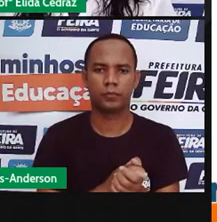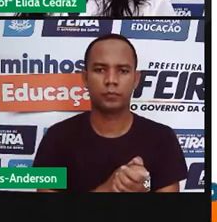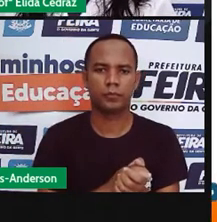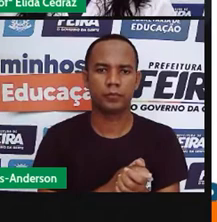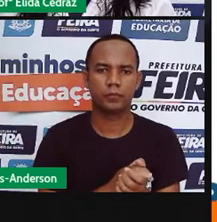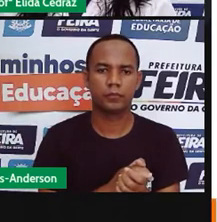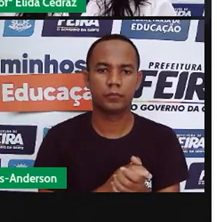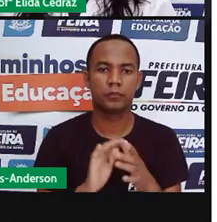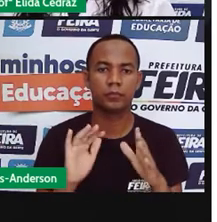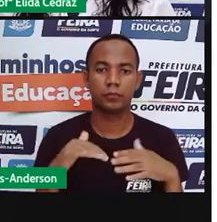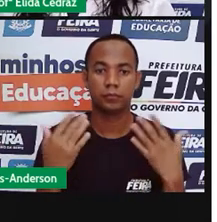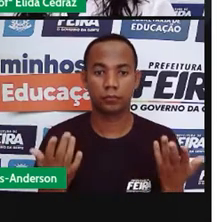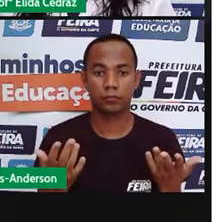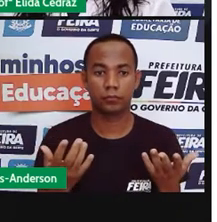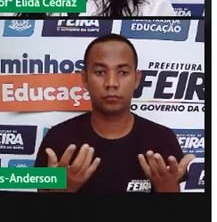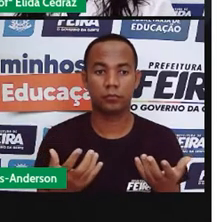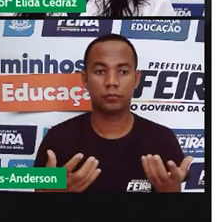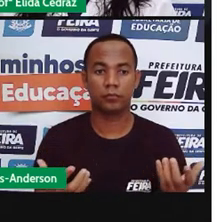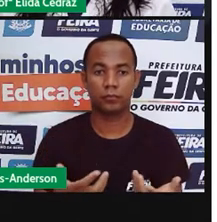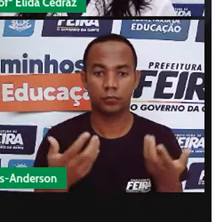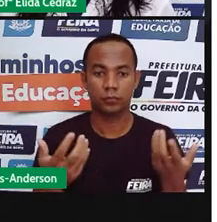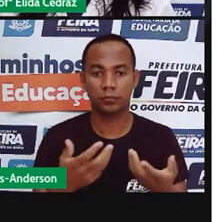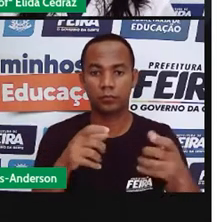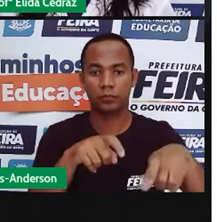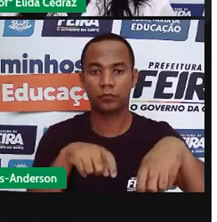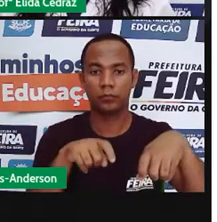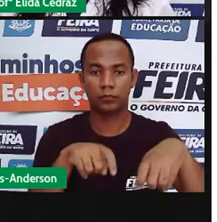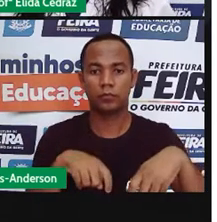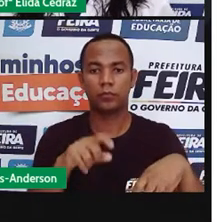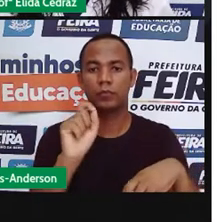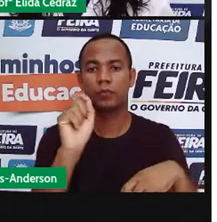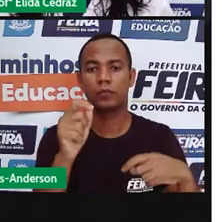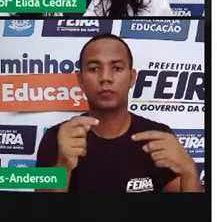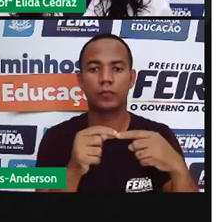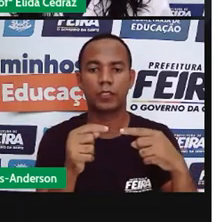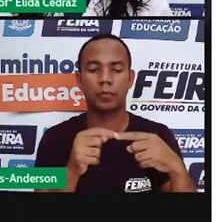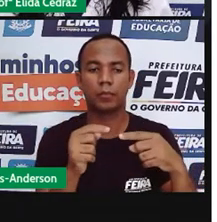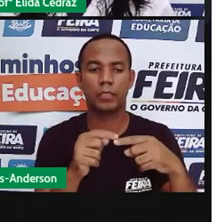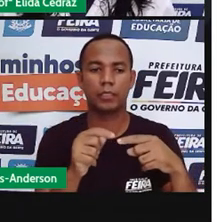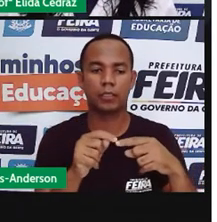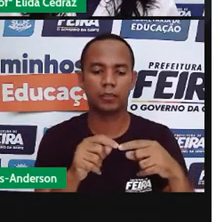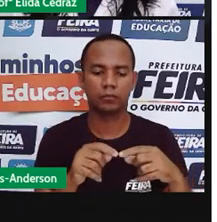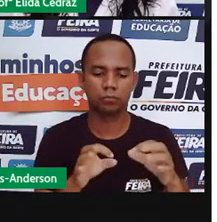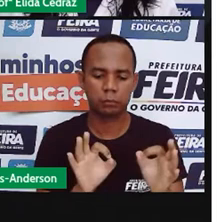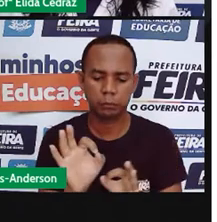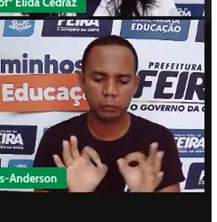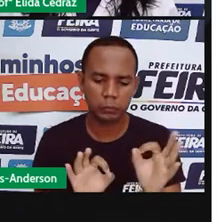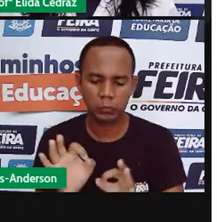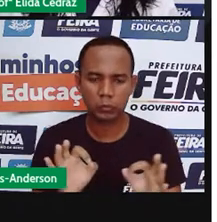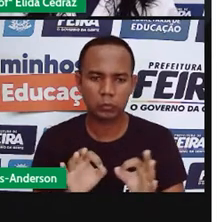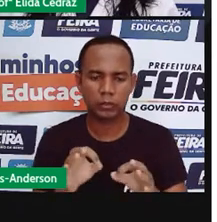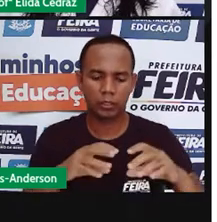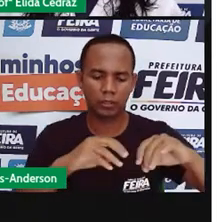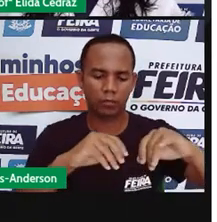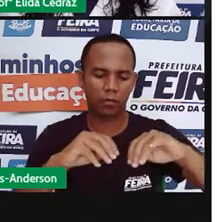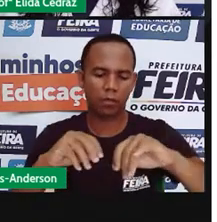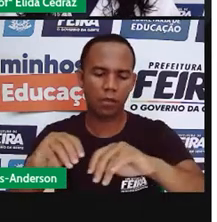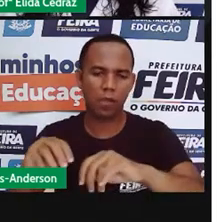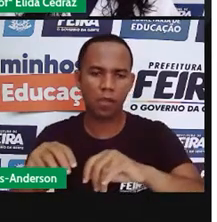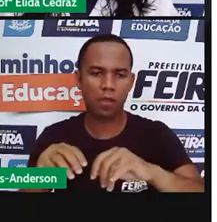A agricultura é a arte de cultivar a terra. Por meio dessa atividade